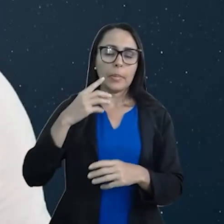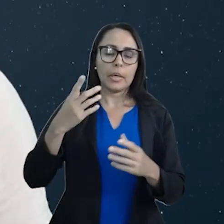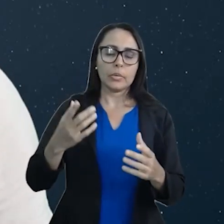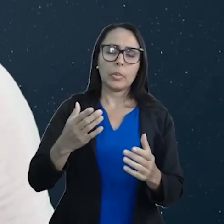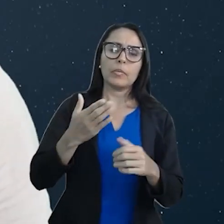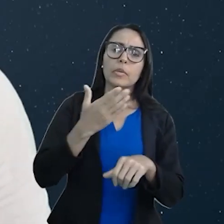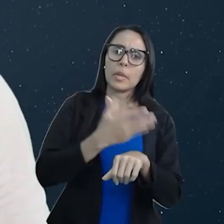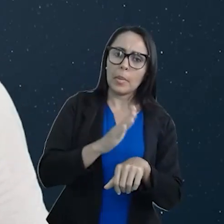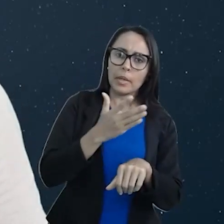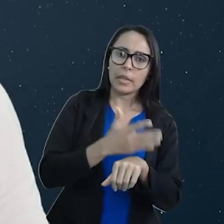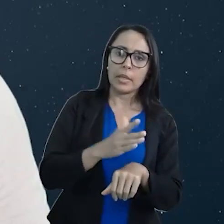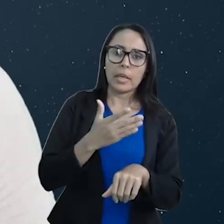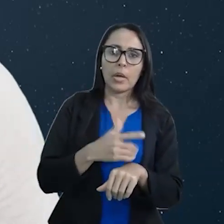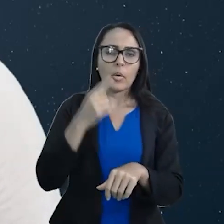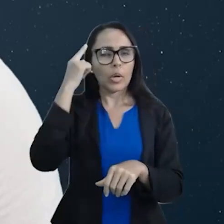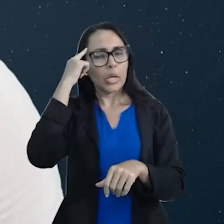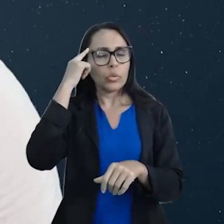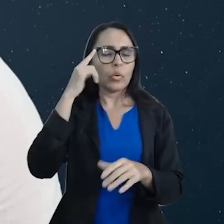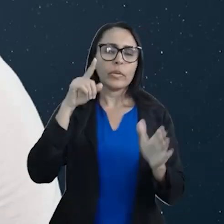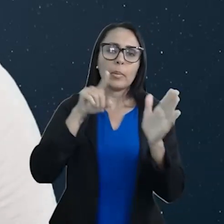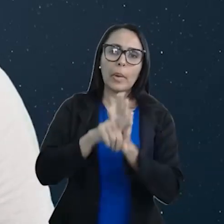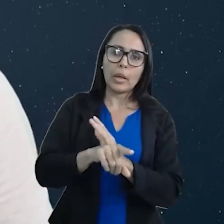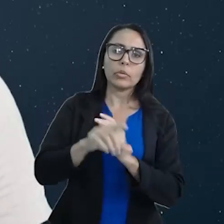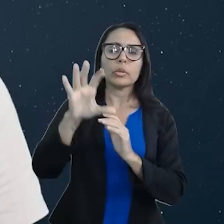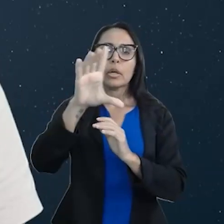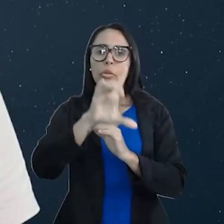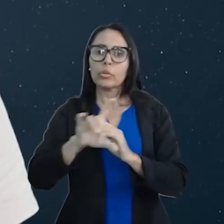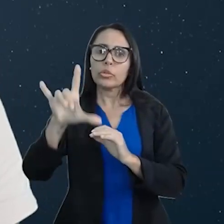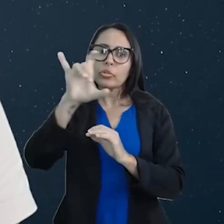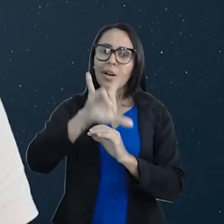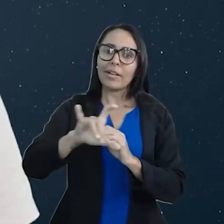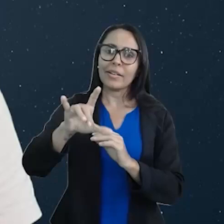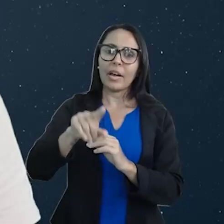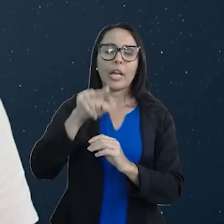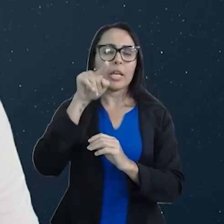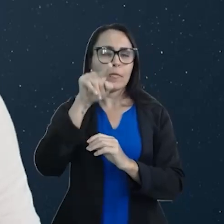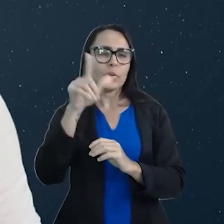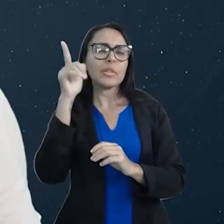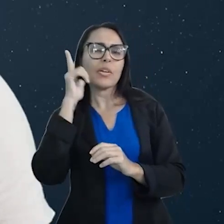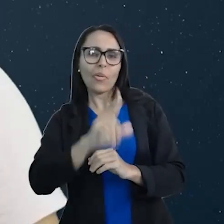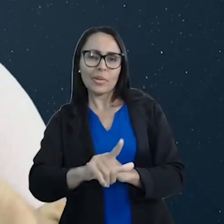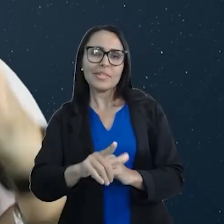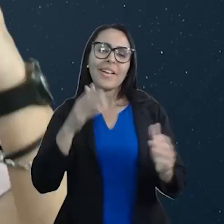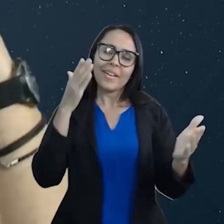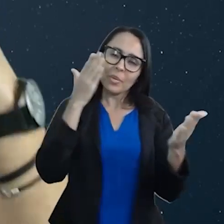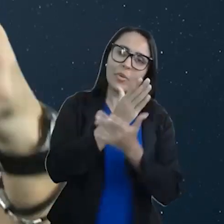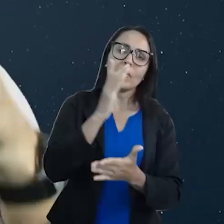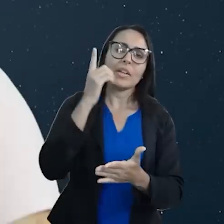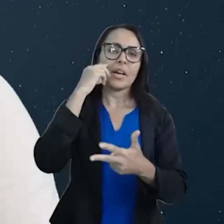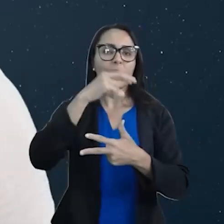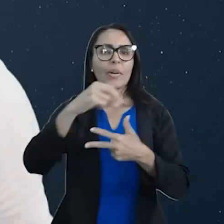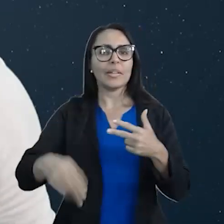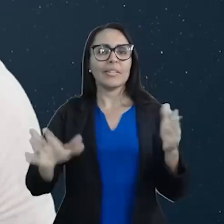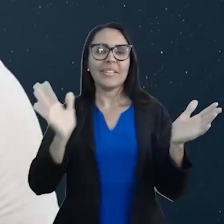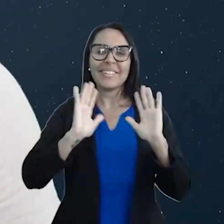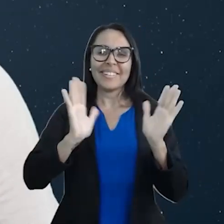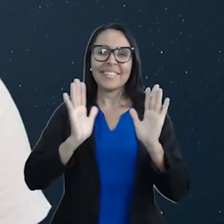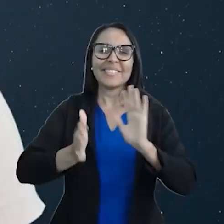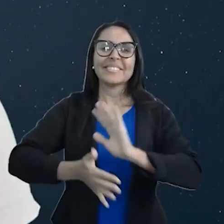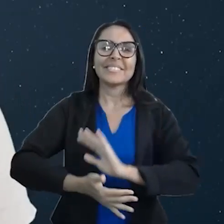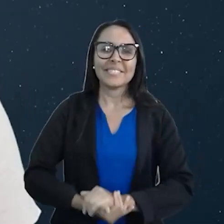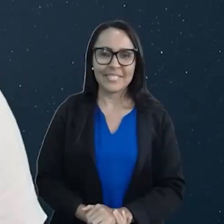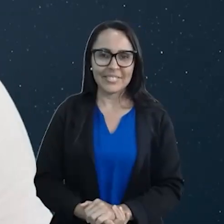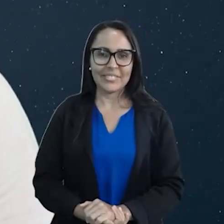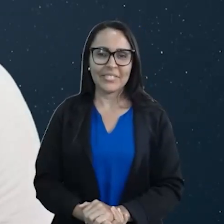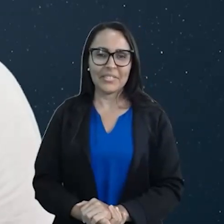fazer os exercícios. E qualquer dúvida, me chama lá no Instagram. E você é fera, você vai ser aprovado. E esse Enem é seu. Tchau, tchau, pessoal.